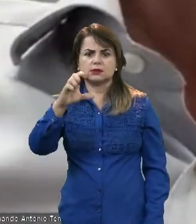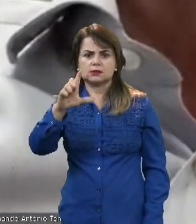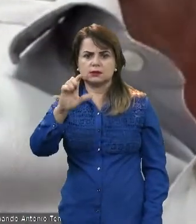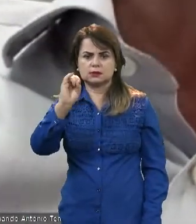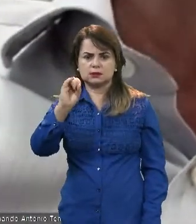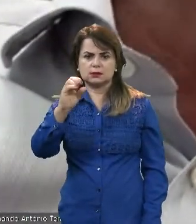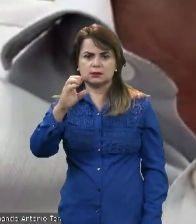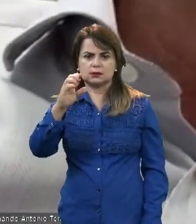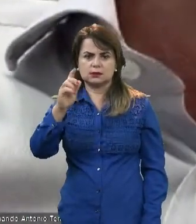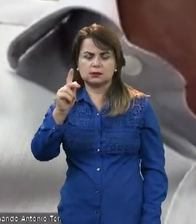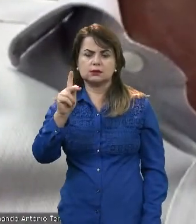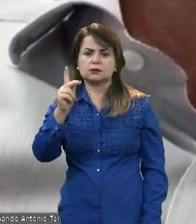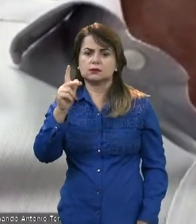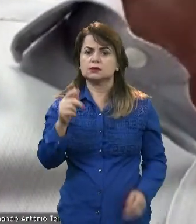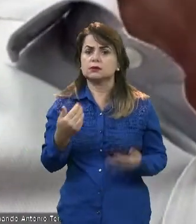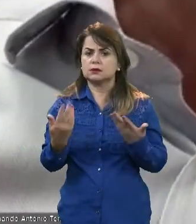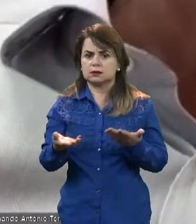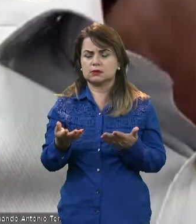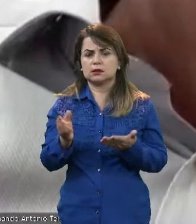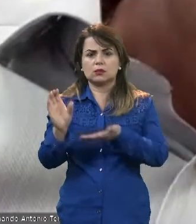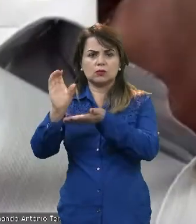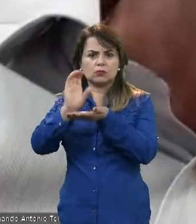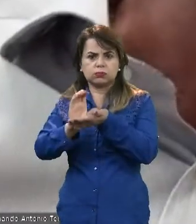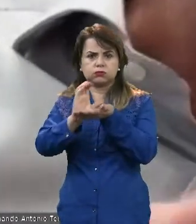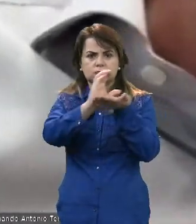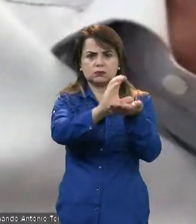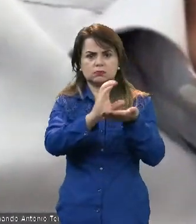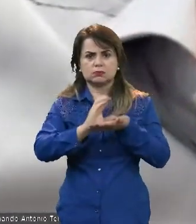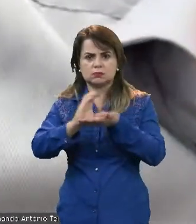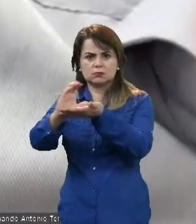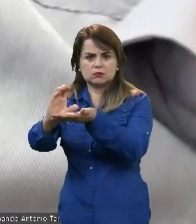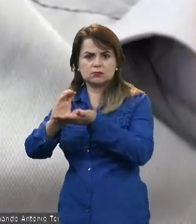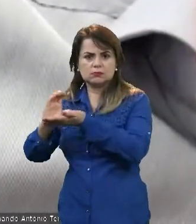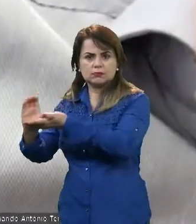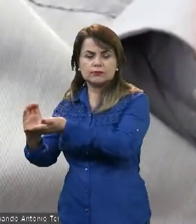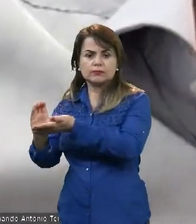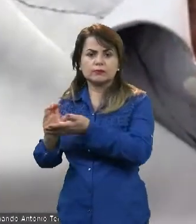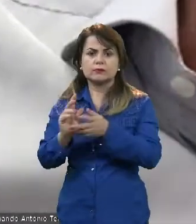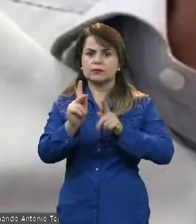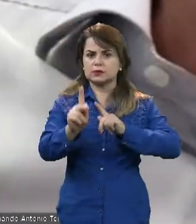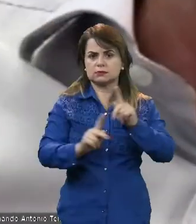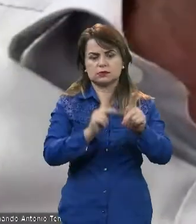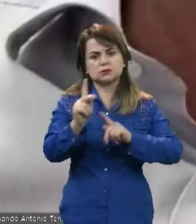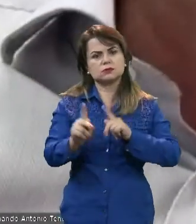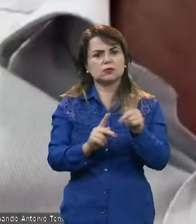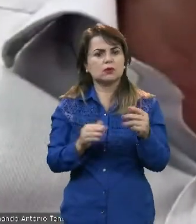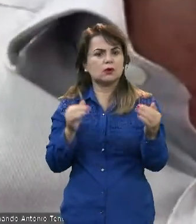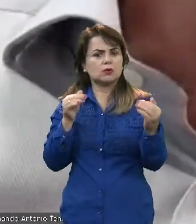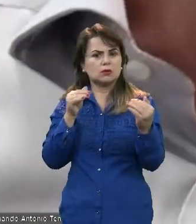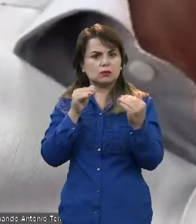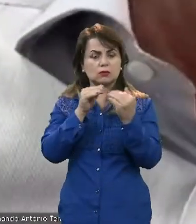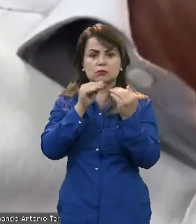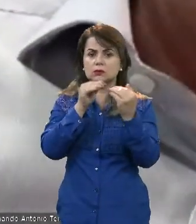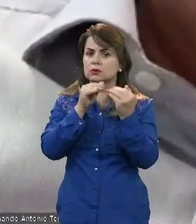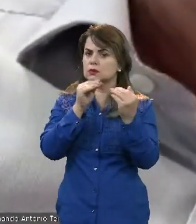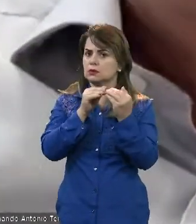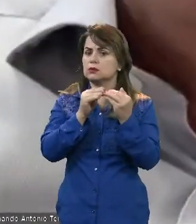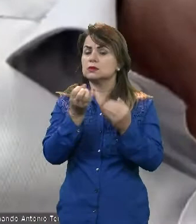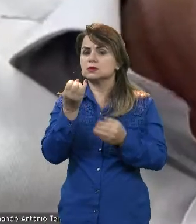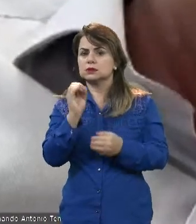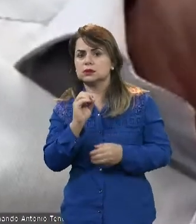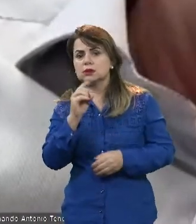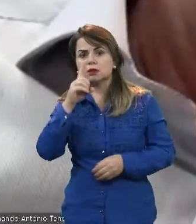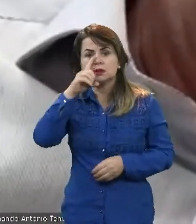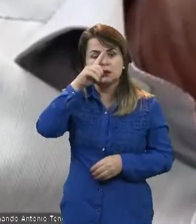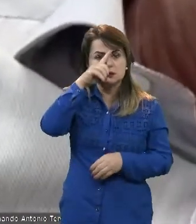será repassado para cada cliente de acordo com a classificação de risco individual de